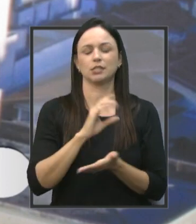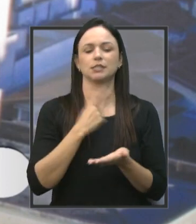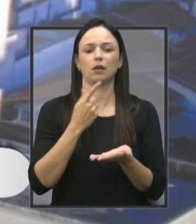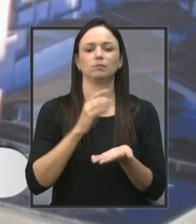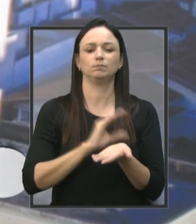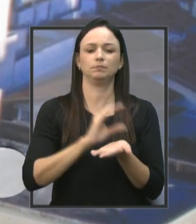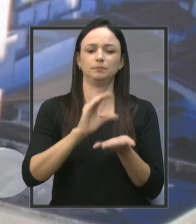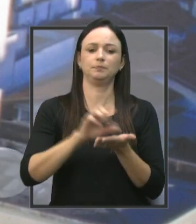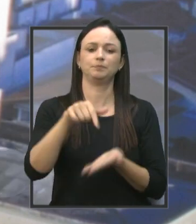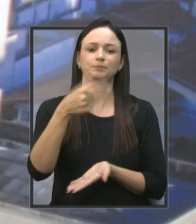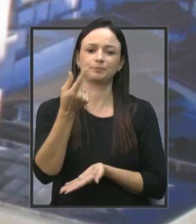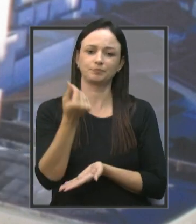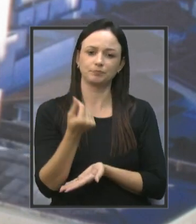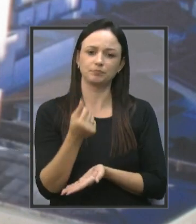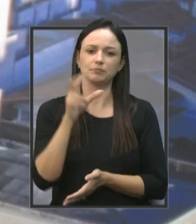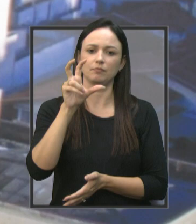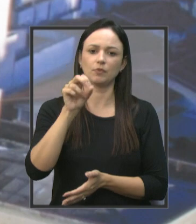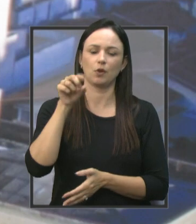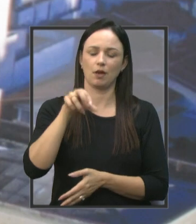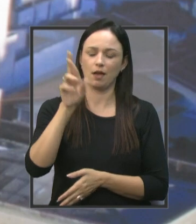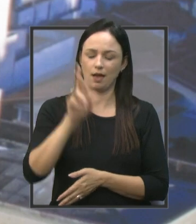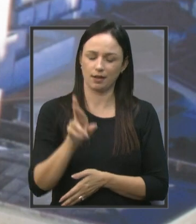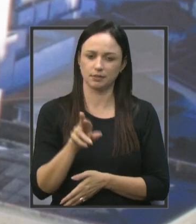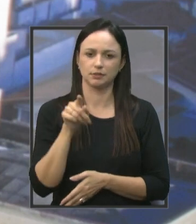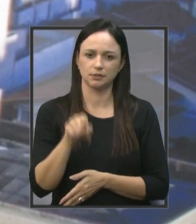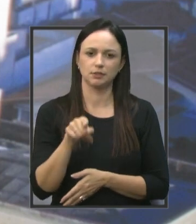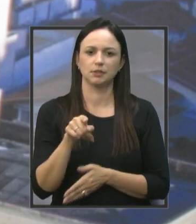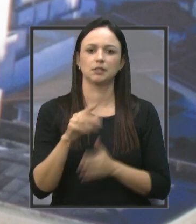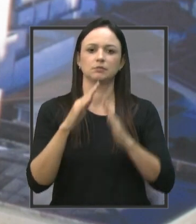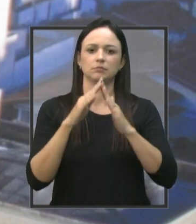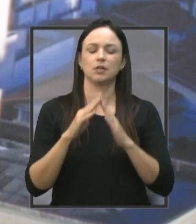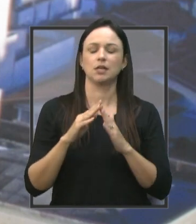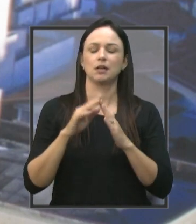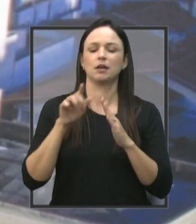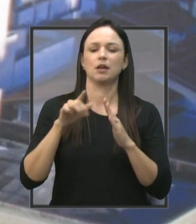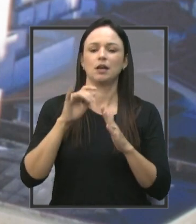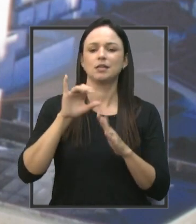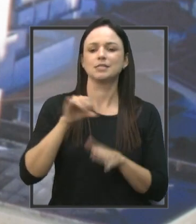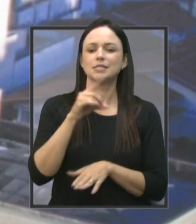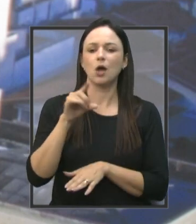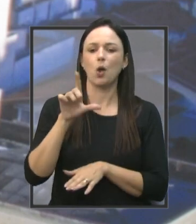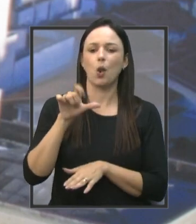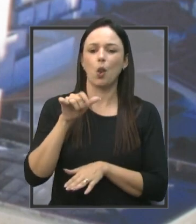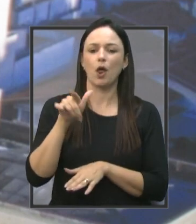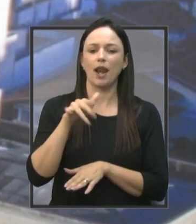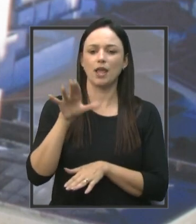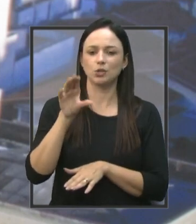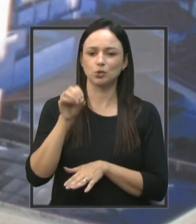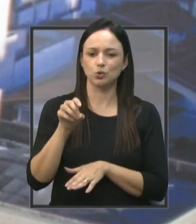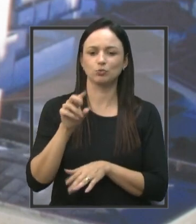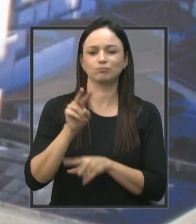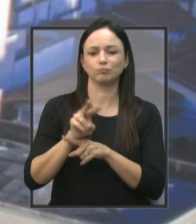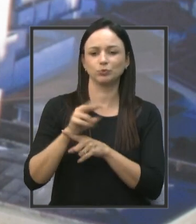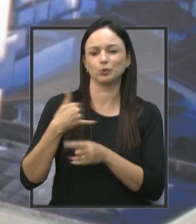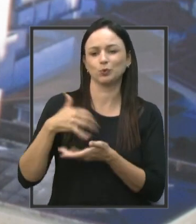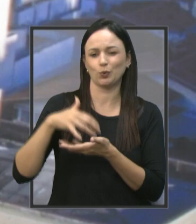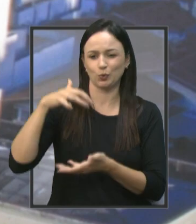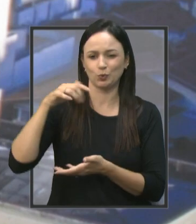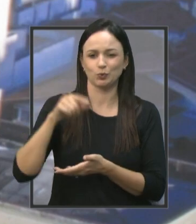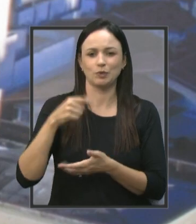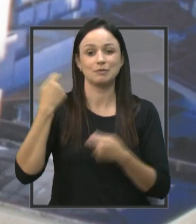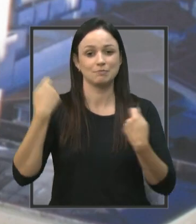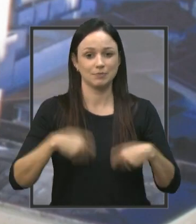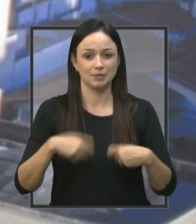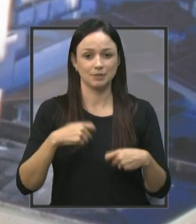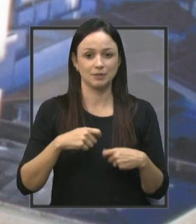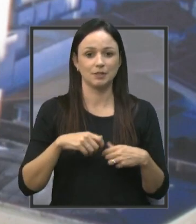então, essa verba de 50 mil reais ao abrigo São Lourenço, entidade que necessita muito na cidade, inclusive